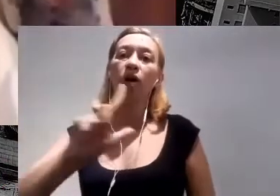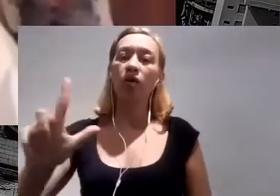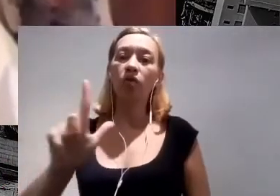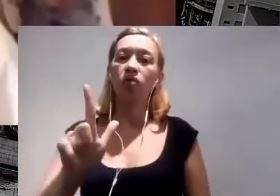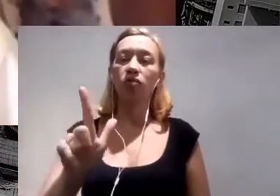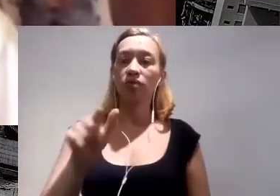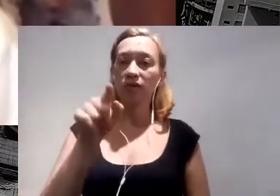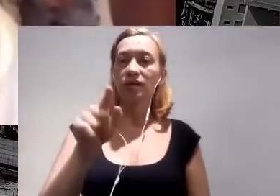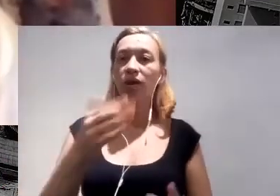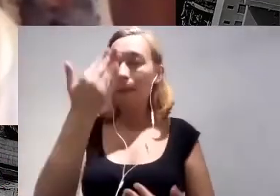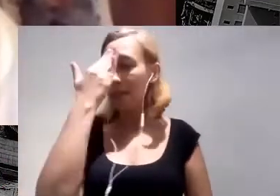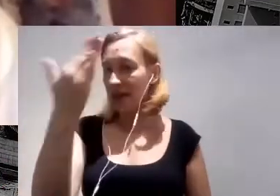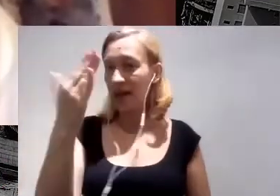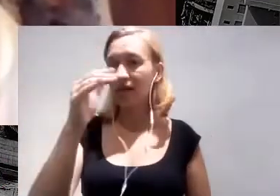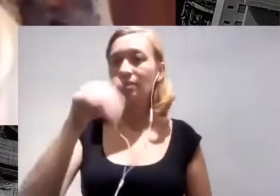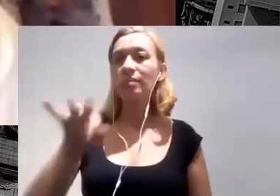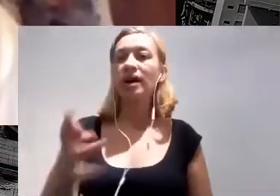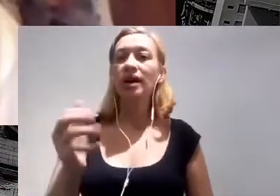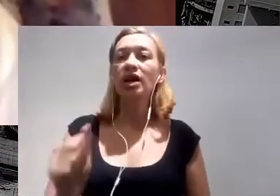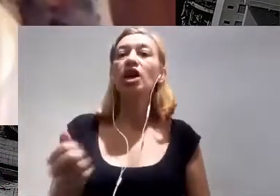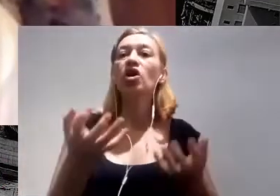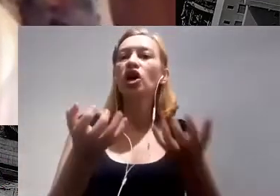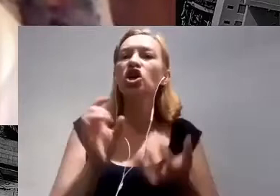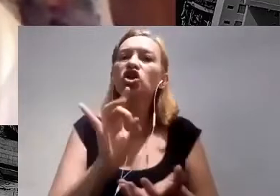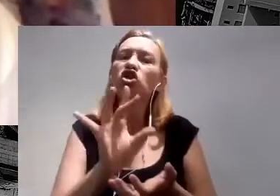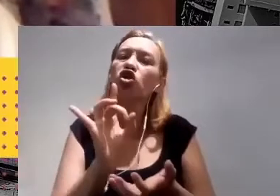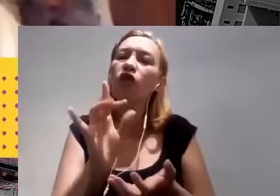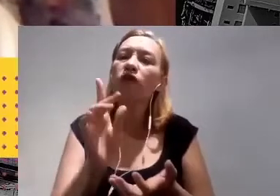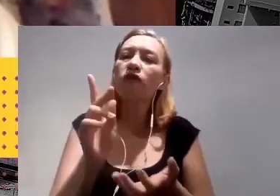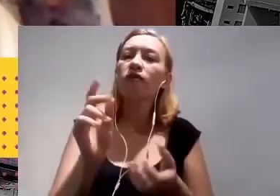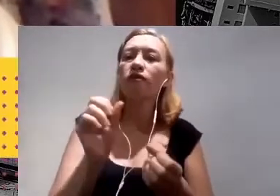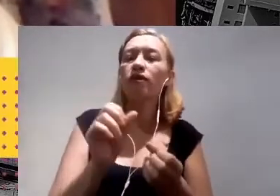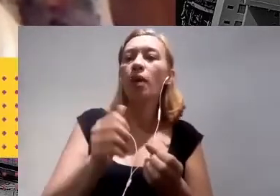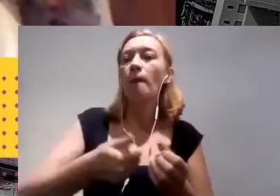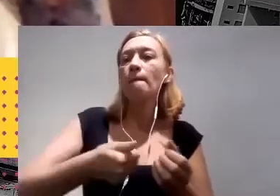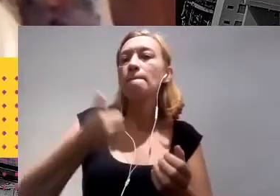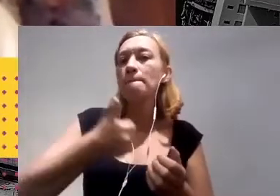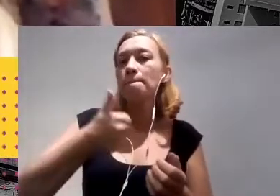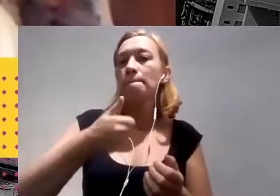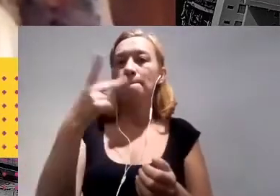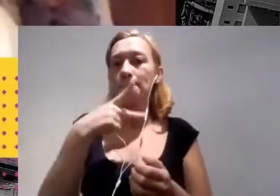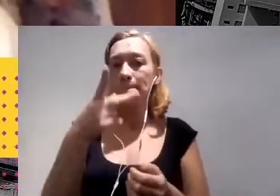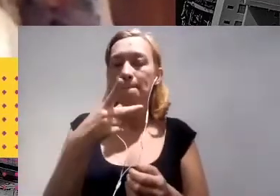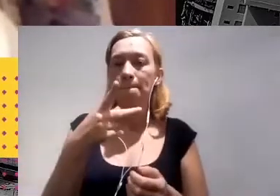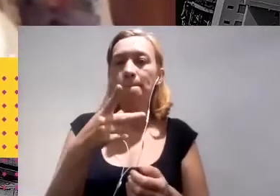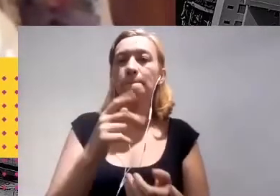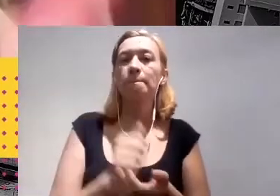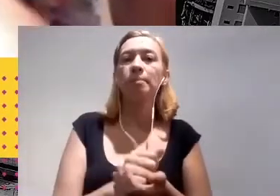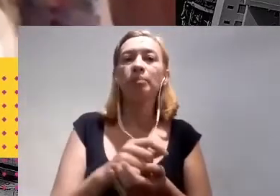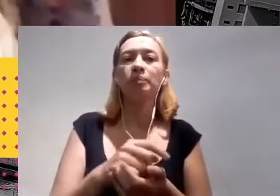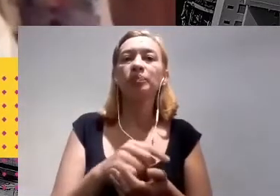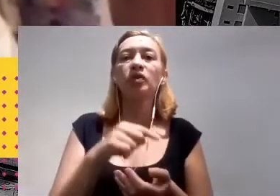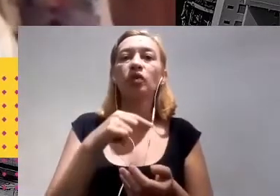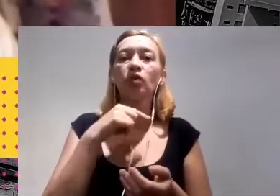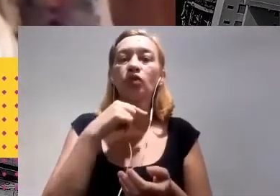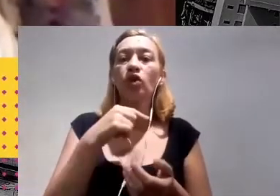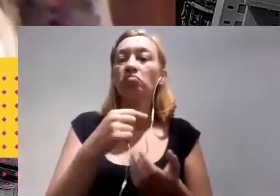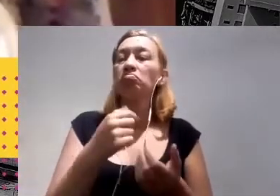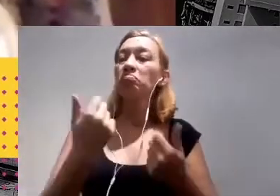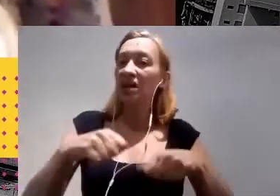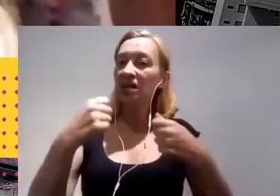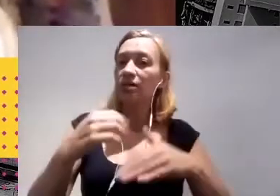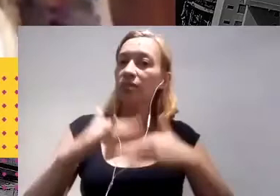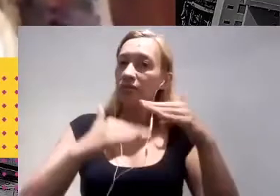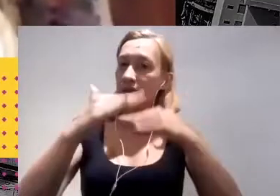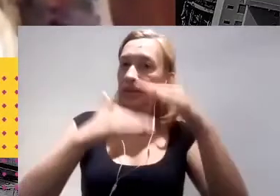Maria. Eu queria só fazer aqui um primeiro comentário que, sem dúvida, a gente tem que avançar cada vez mais para estar quantificando,